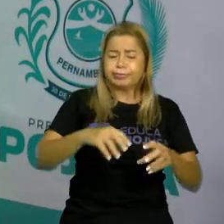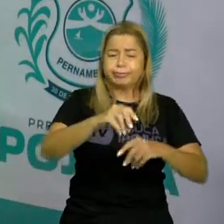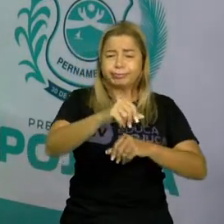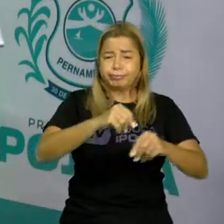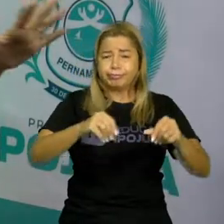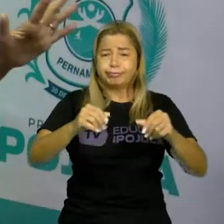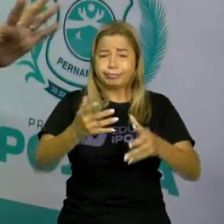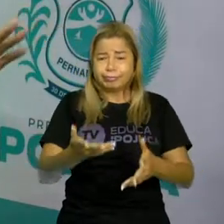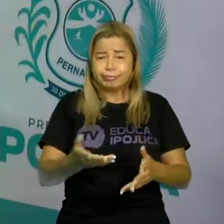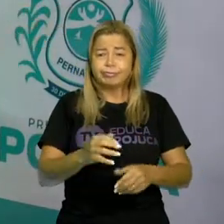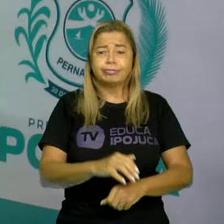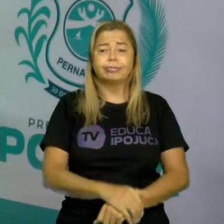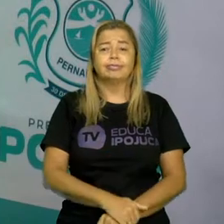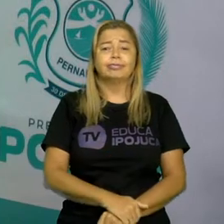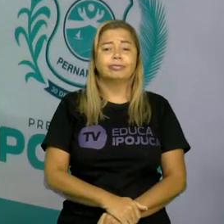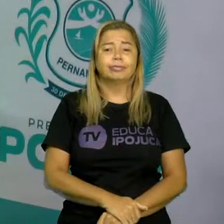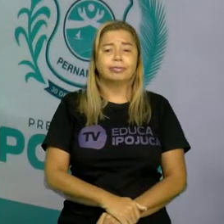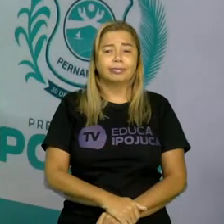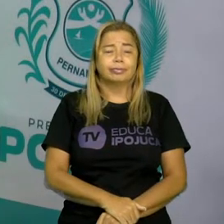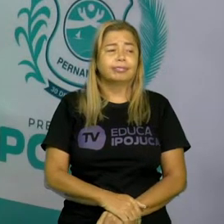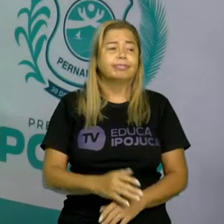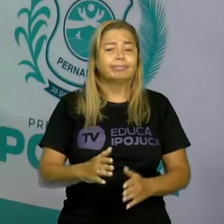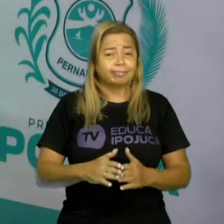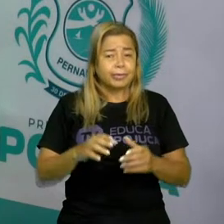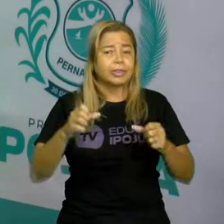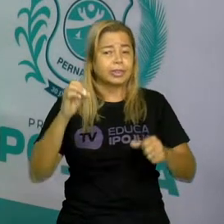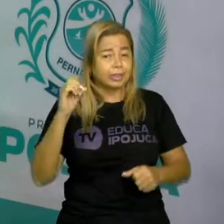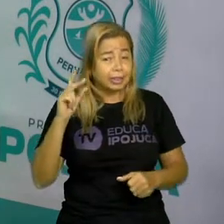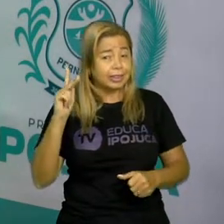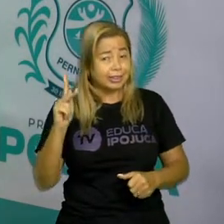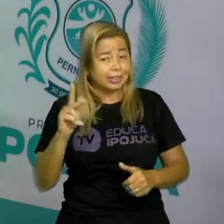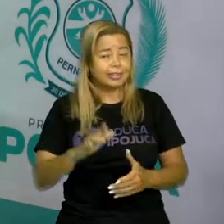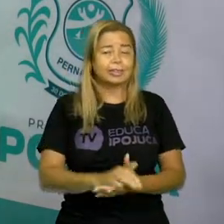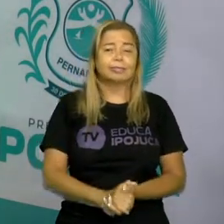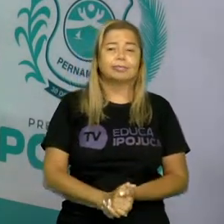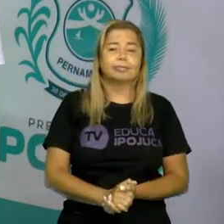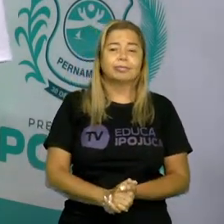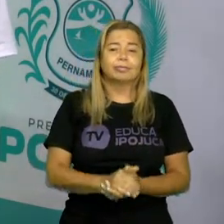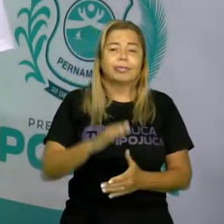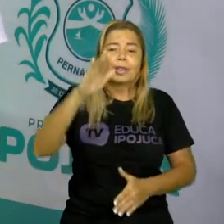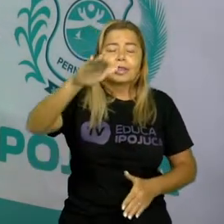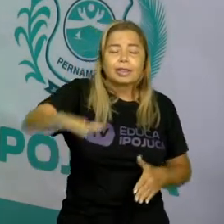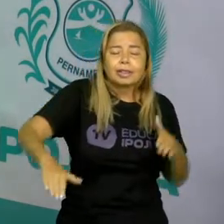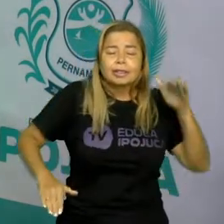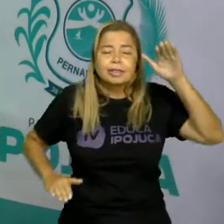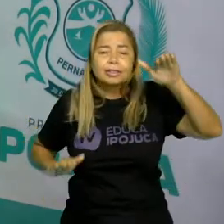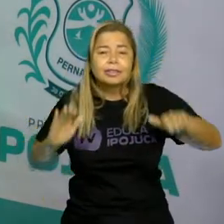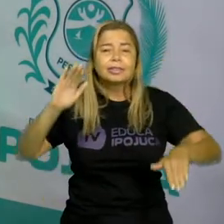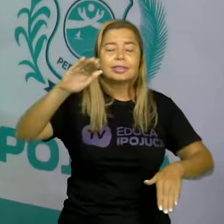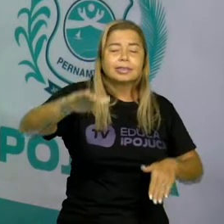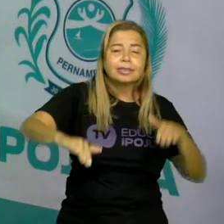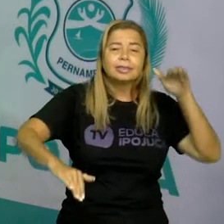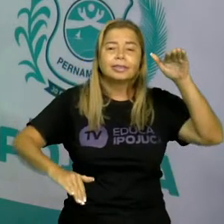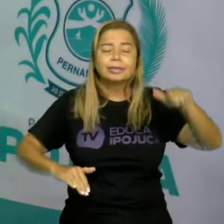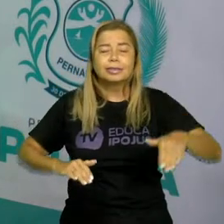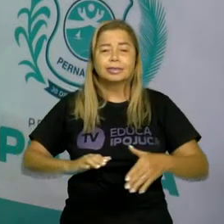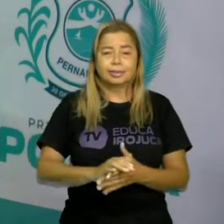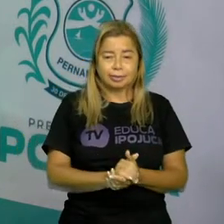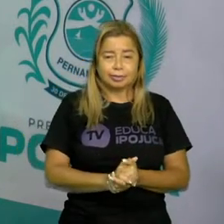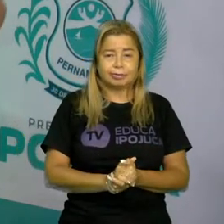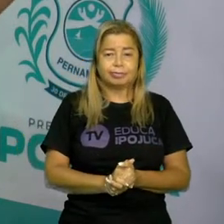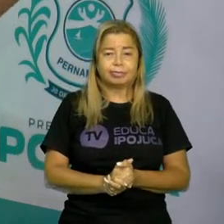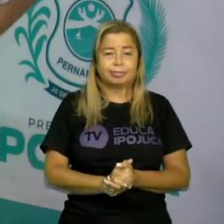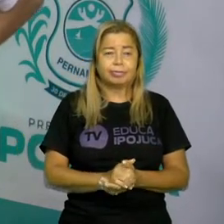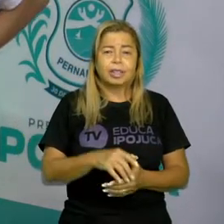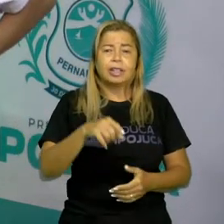pula, ele se locomove, tá certo? Ele vê o jeitinho dele. Aqui, nadando, olha esse animal aqui que nada, alguém